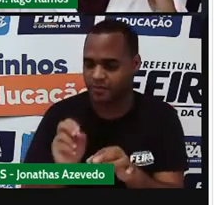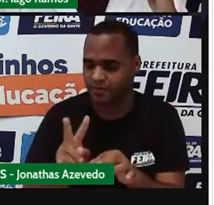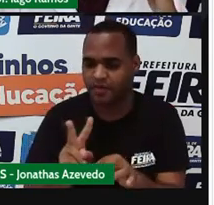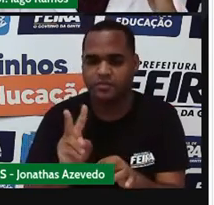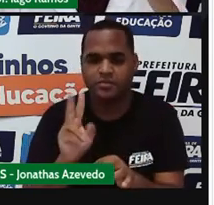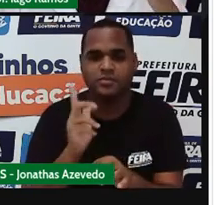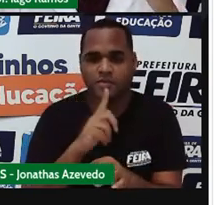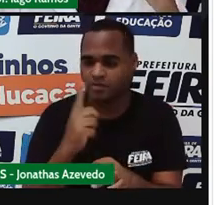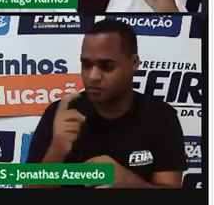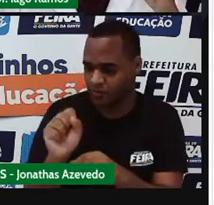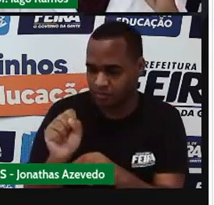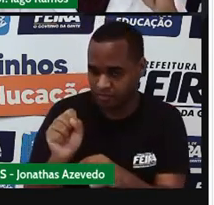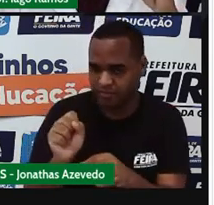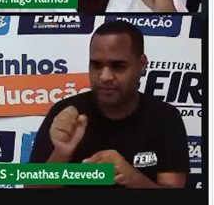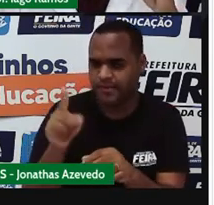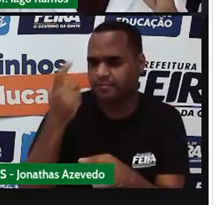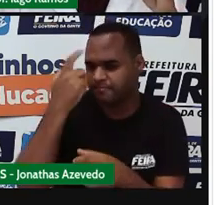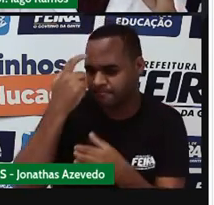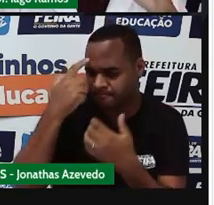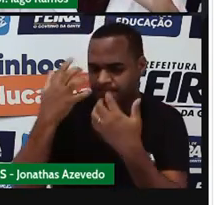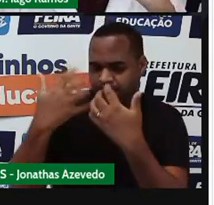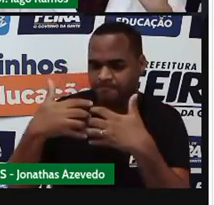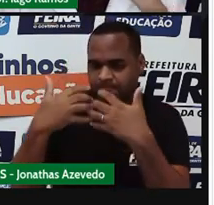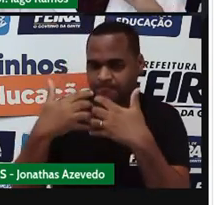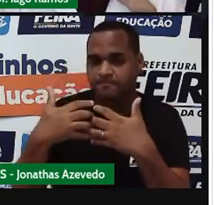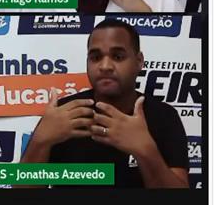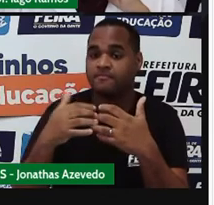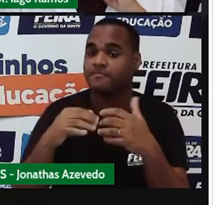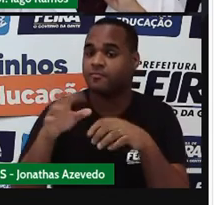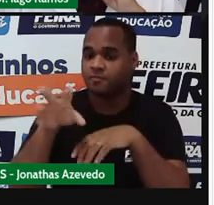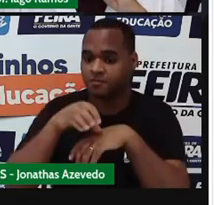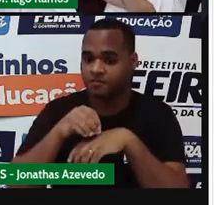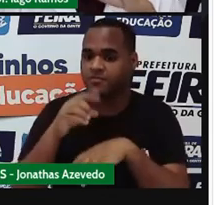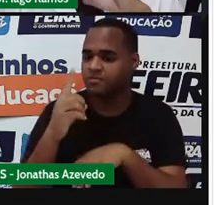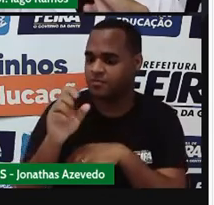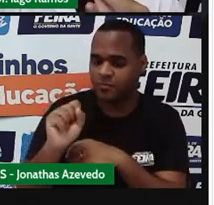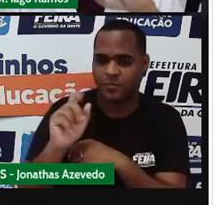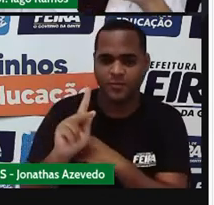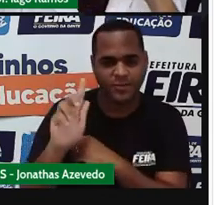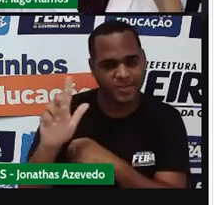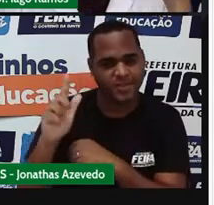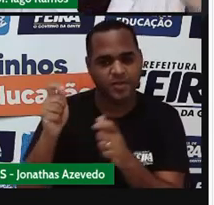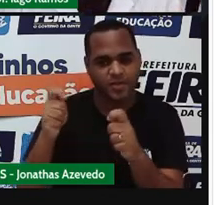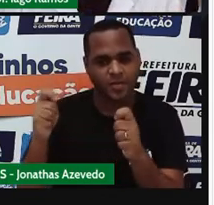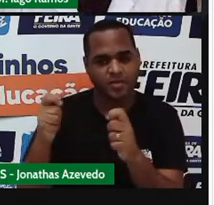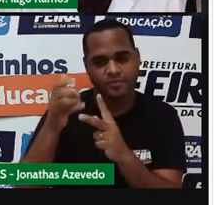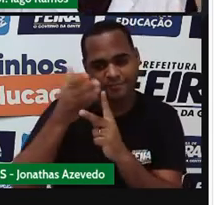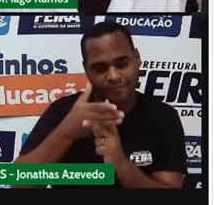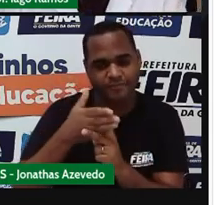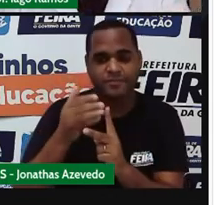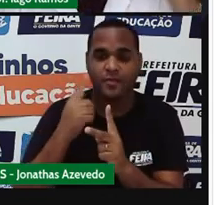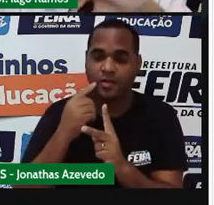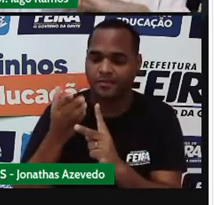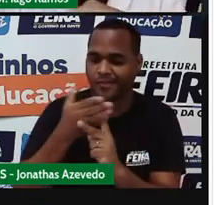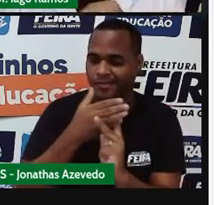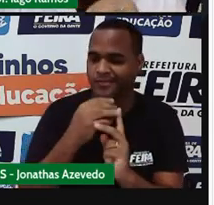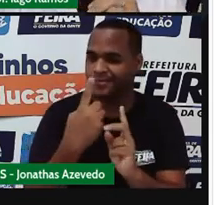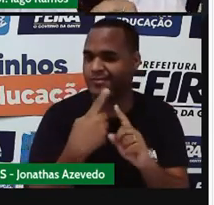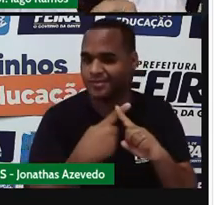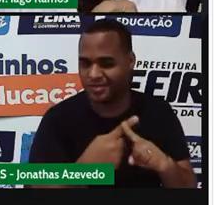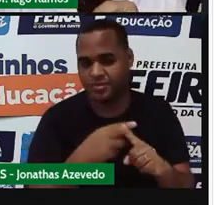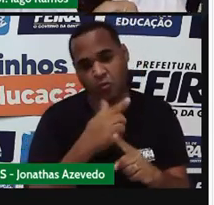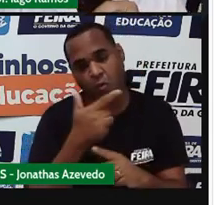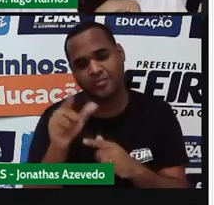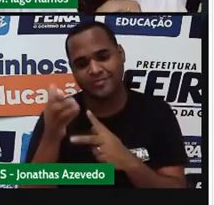18. Aí você pensa assim, ó. Eu posso pegar esses 18 quilos e dividir metade pra um x e metade